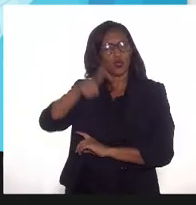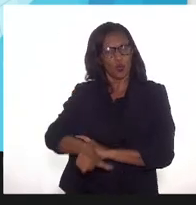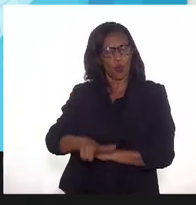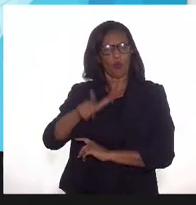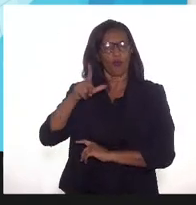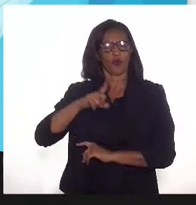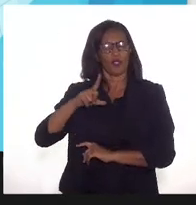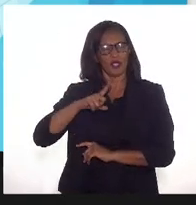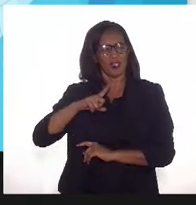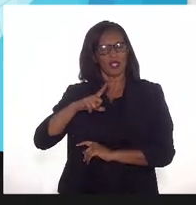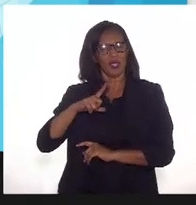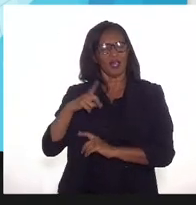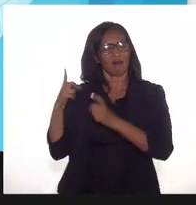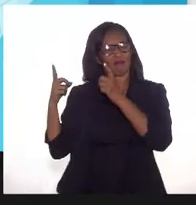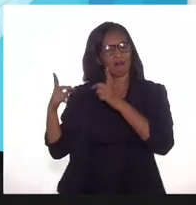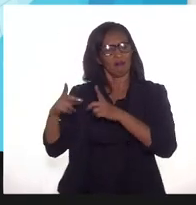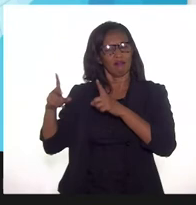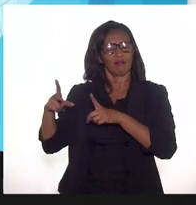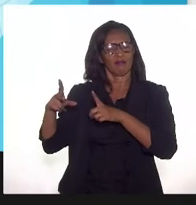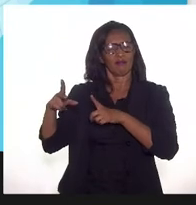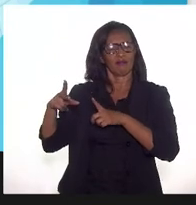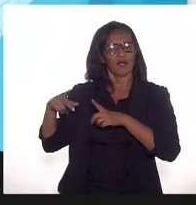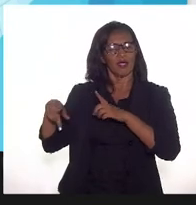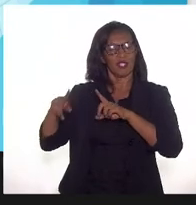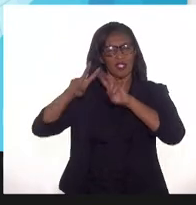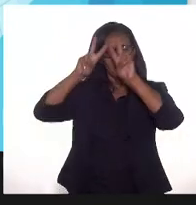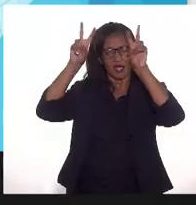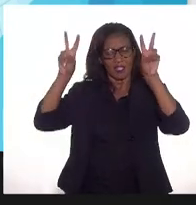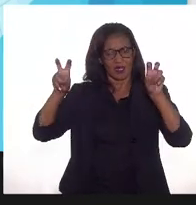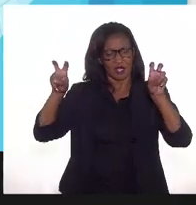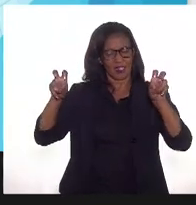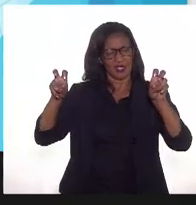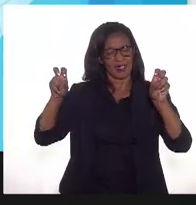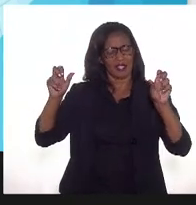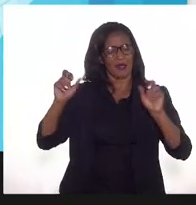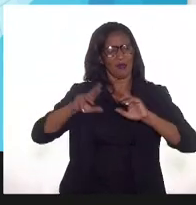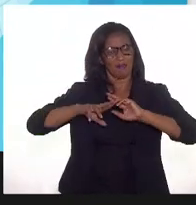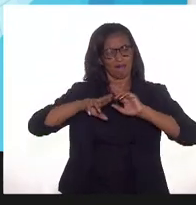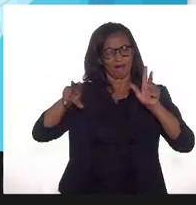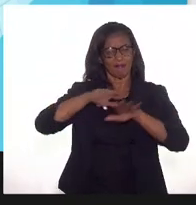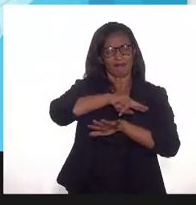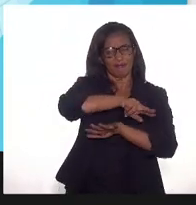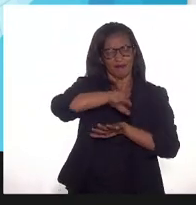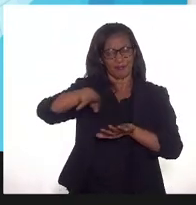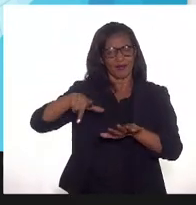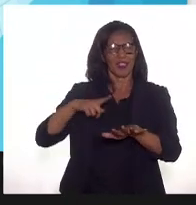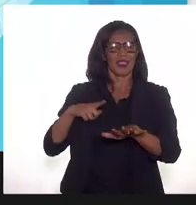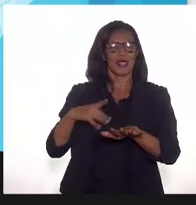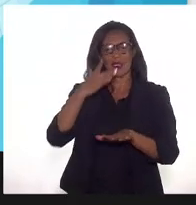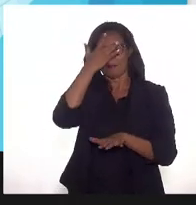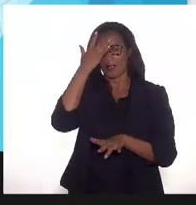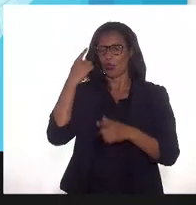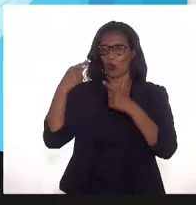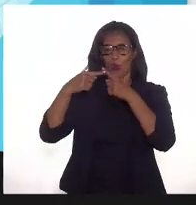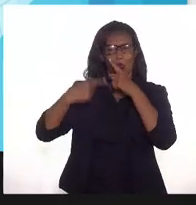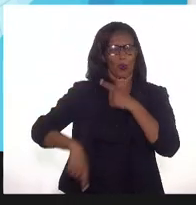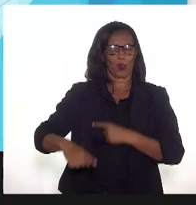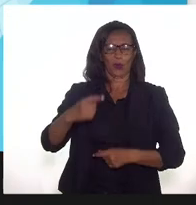massa crítica para o mercado andar sozinho esse tema é controvertido eu sei vai ter muita gente que vai discordar de mim